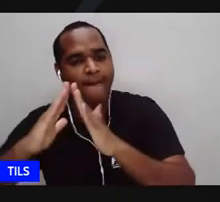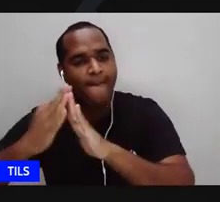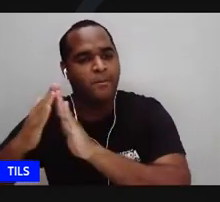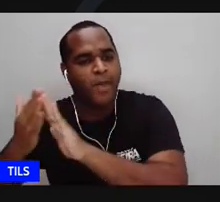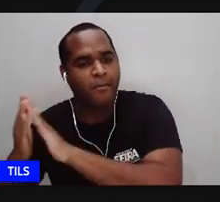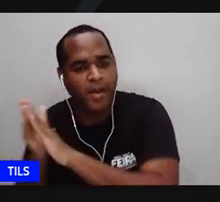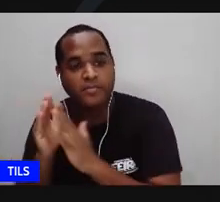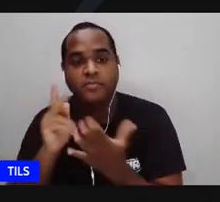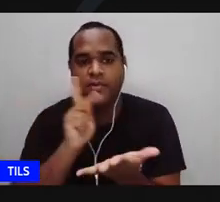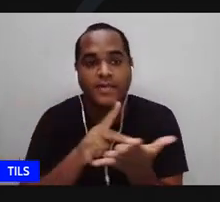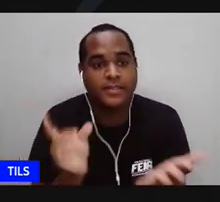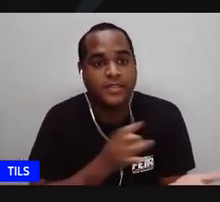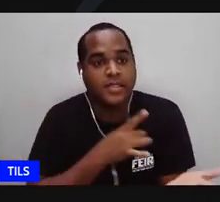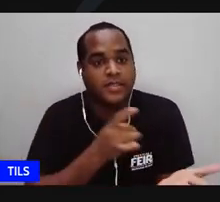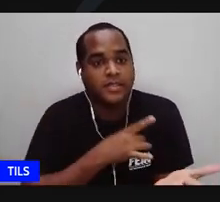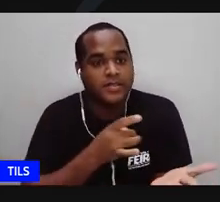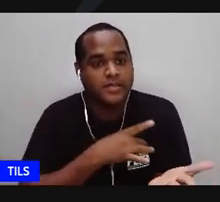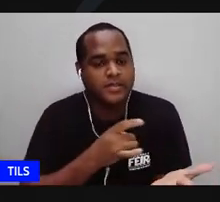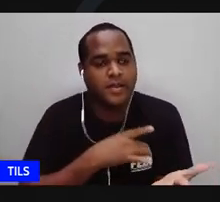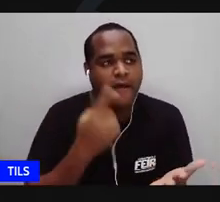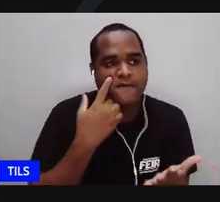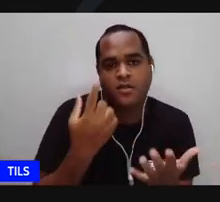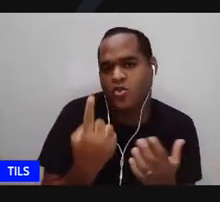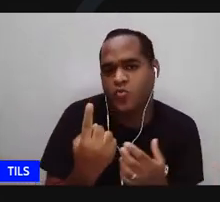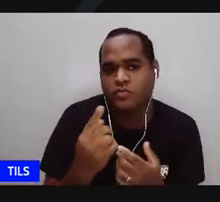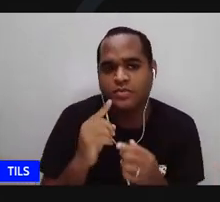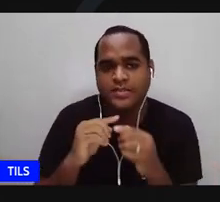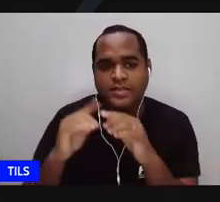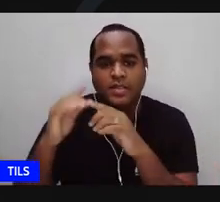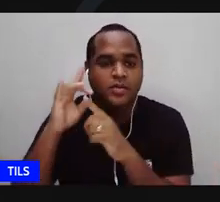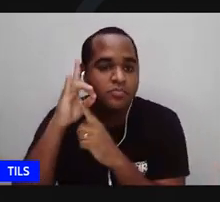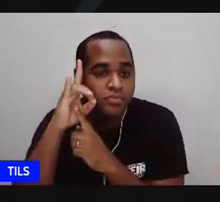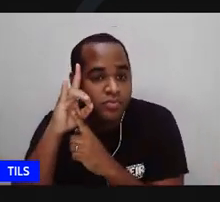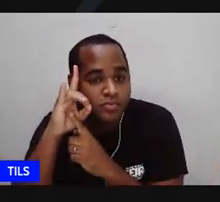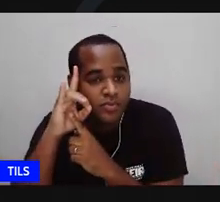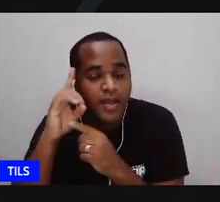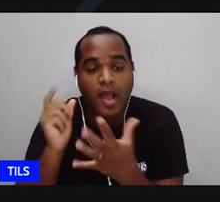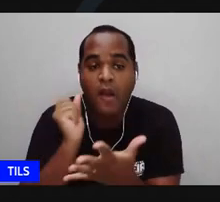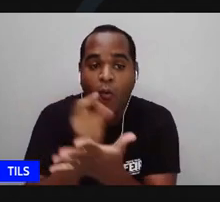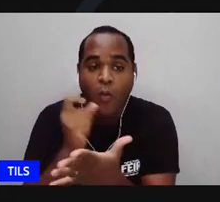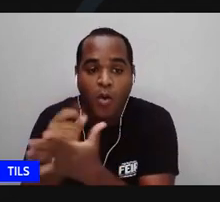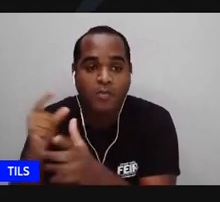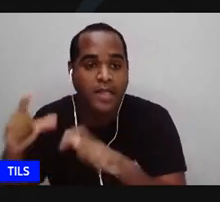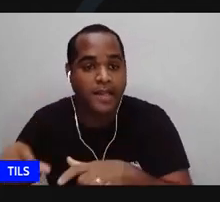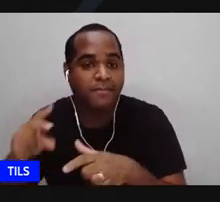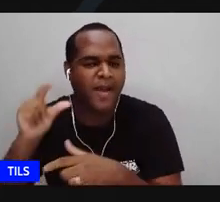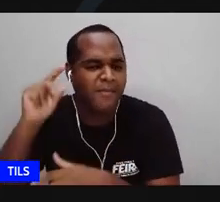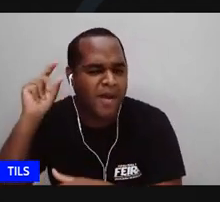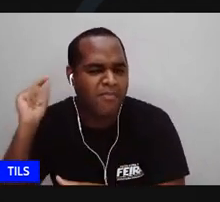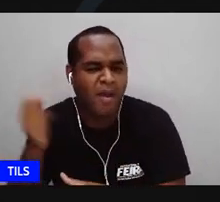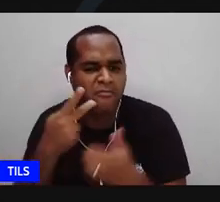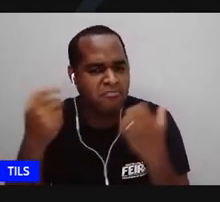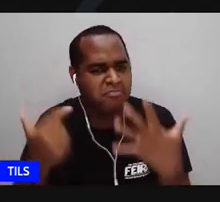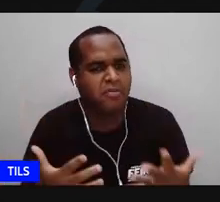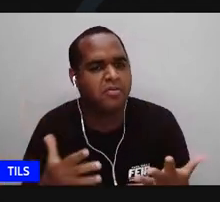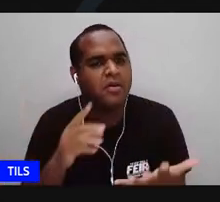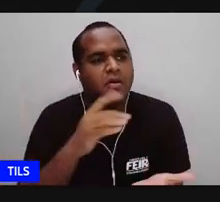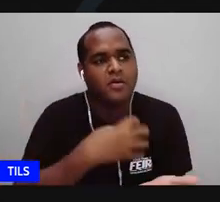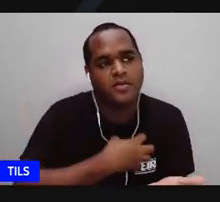e ela ficou com medo de roubar o único radinho que ela conseguiu contar na época aquilo para ela era assim sabe